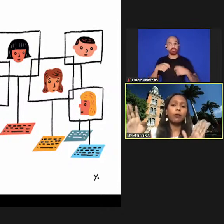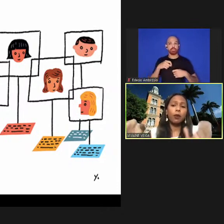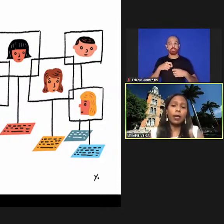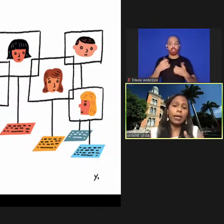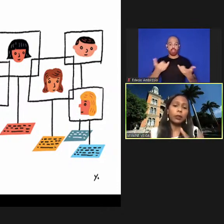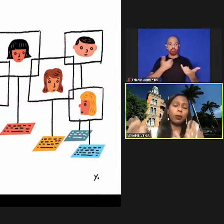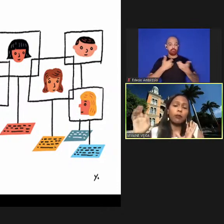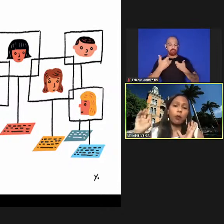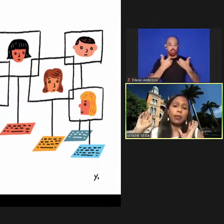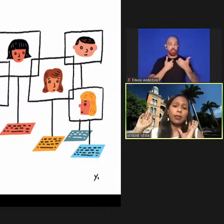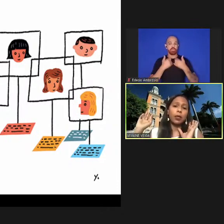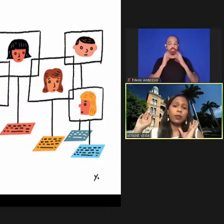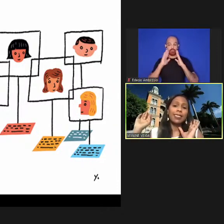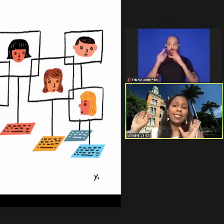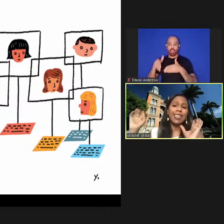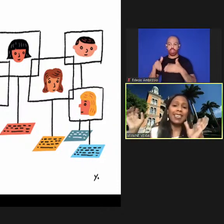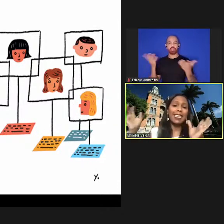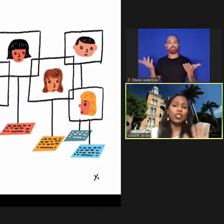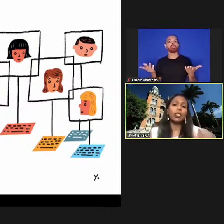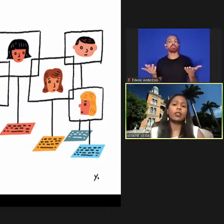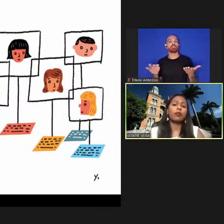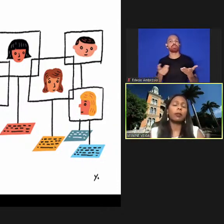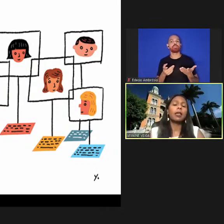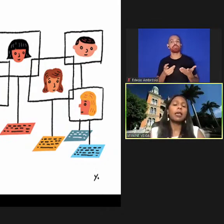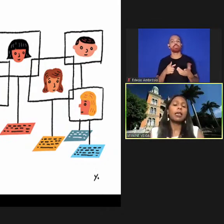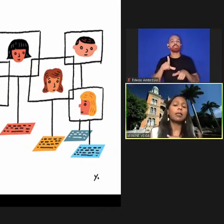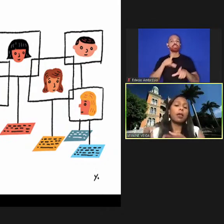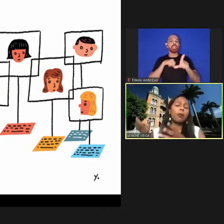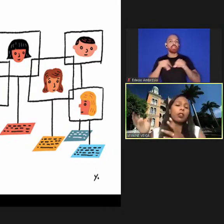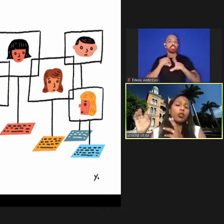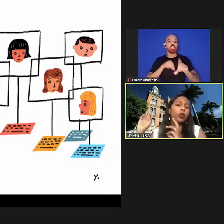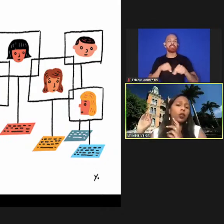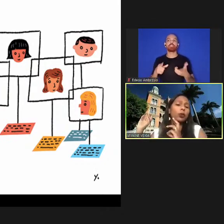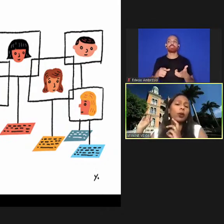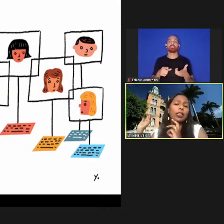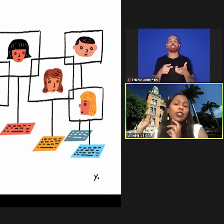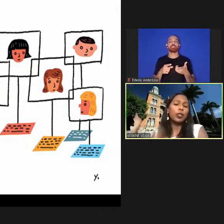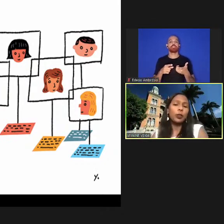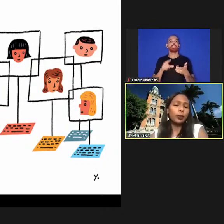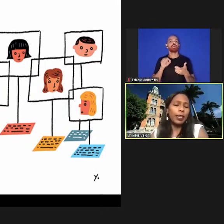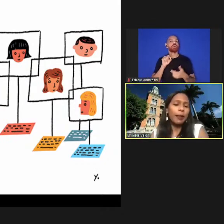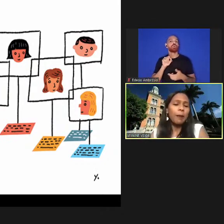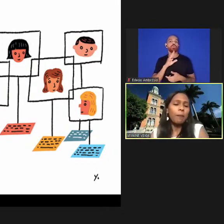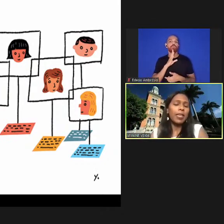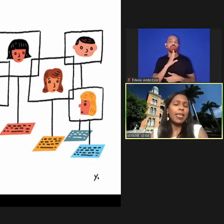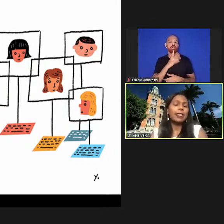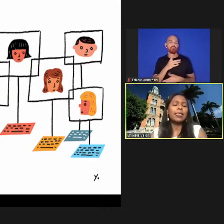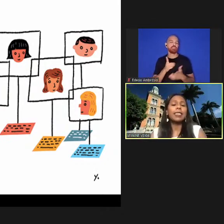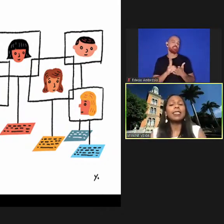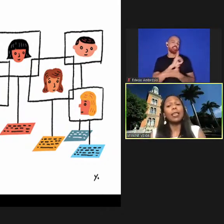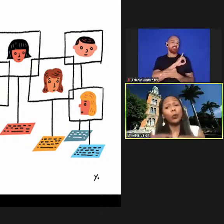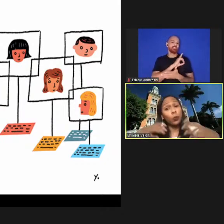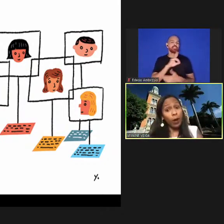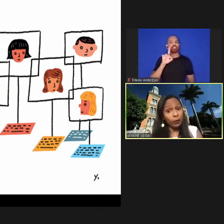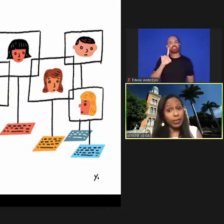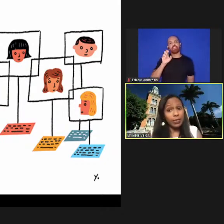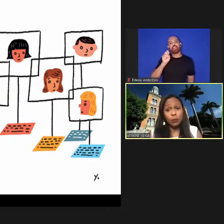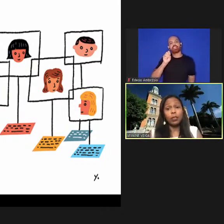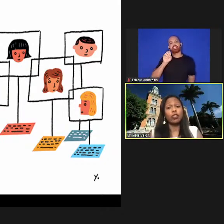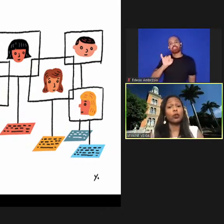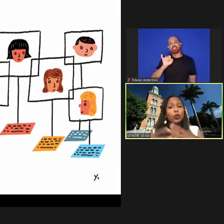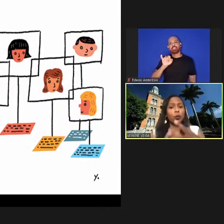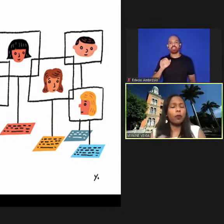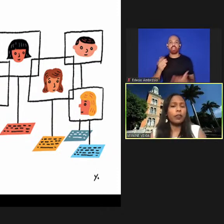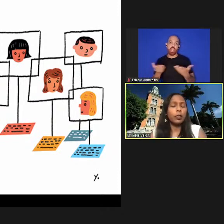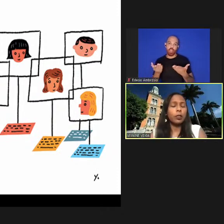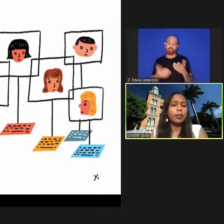focada uma informação seletiva receber realmente o nosso antigo né BSI e atual BSI